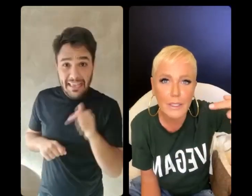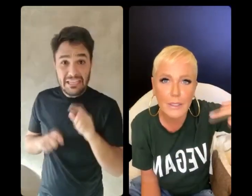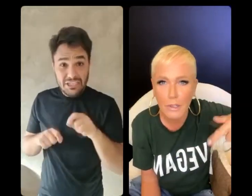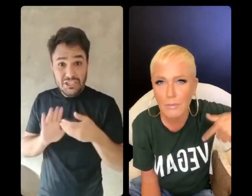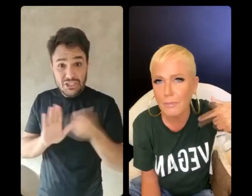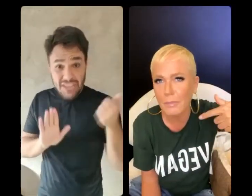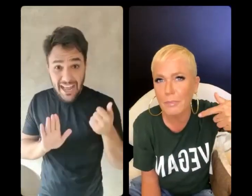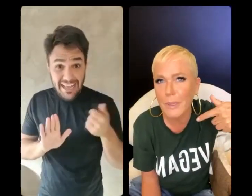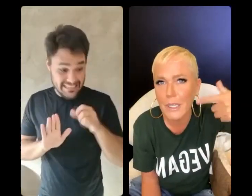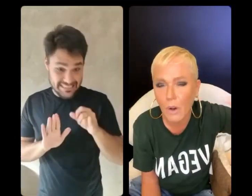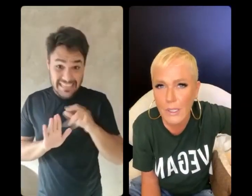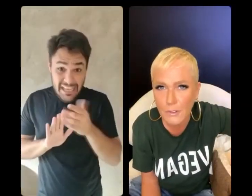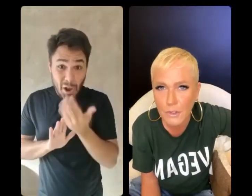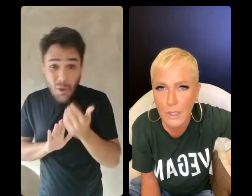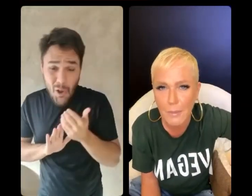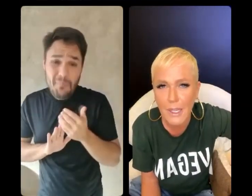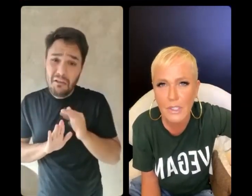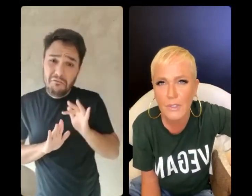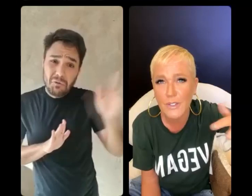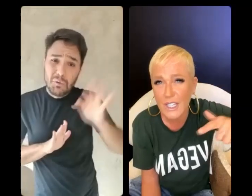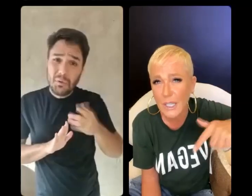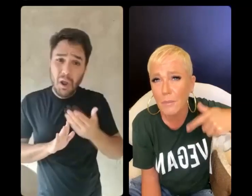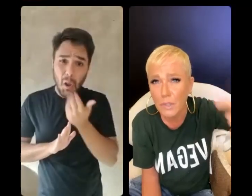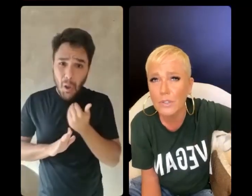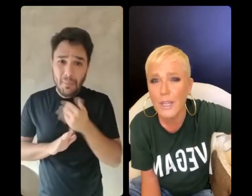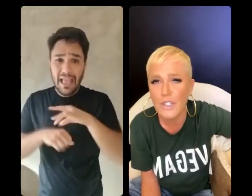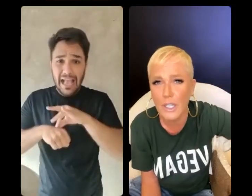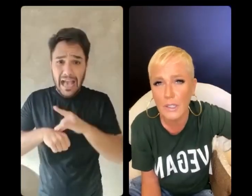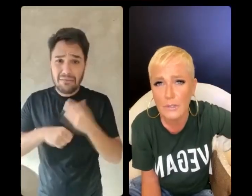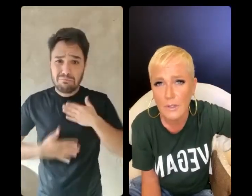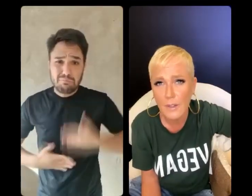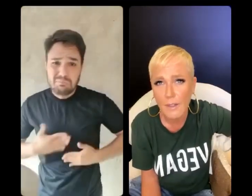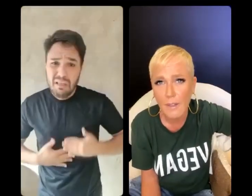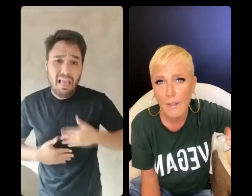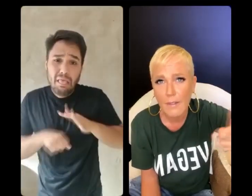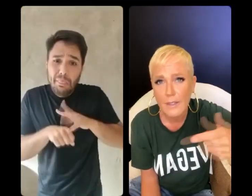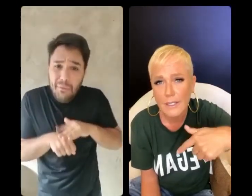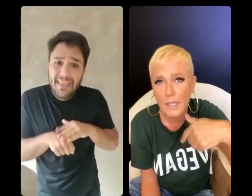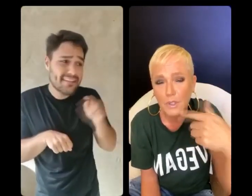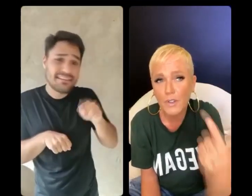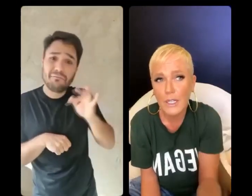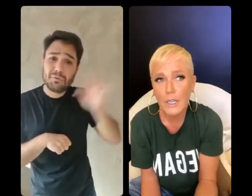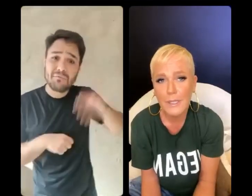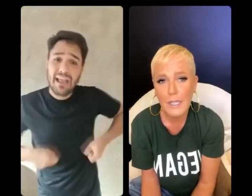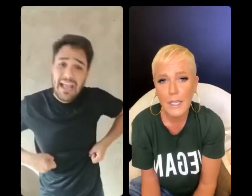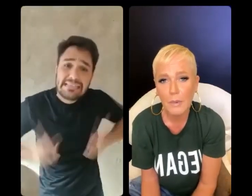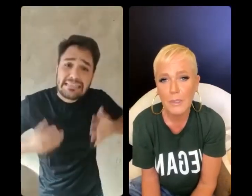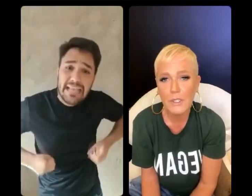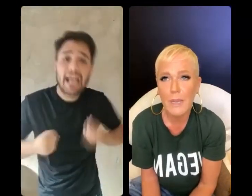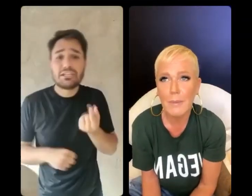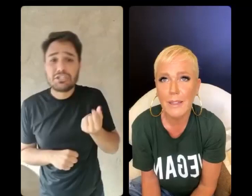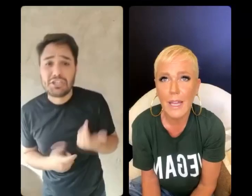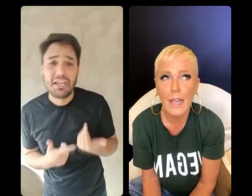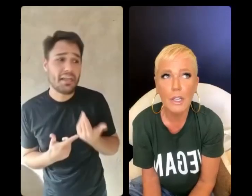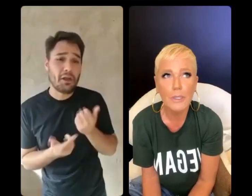doença tão perigosa futuramente que você vai gastar muito mais dinheiro. Que a pessoa fala, não, mas aí eu